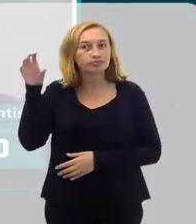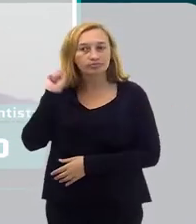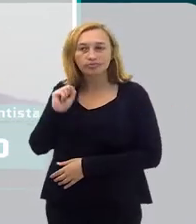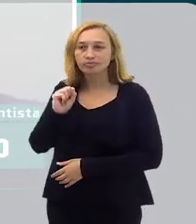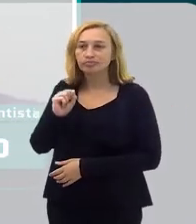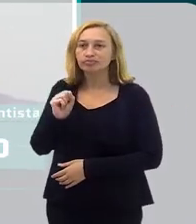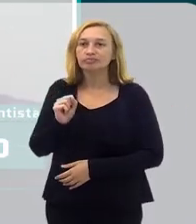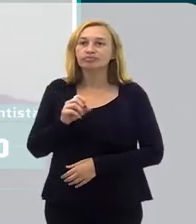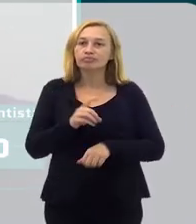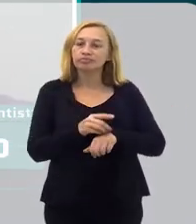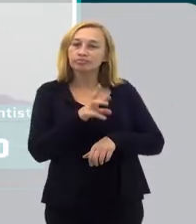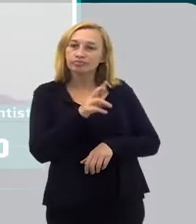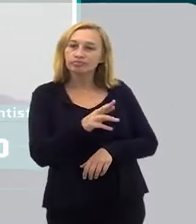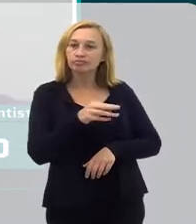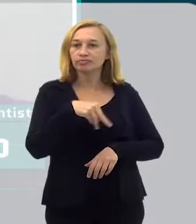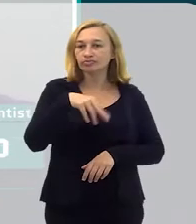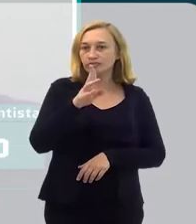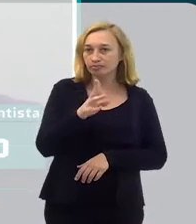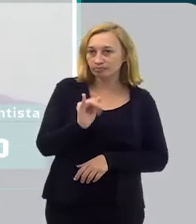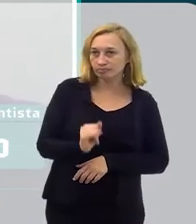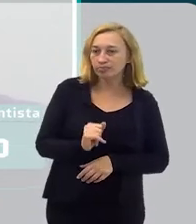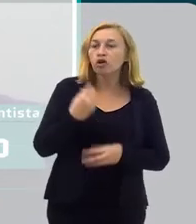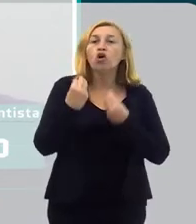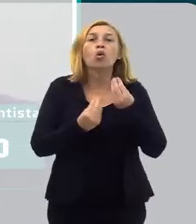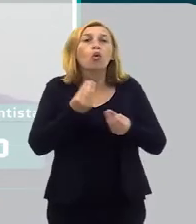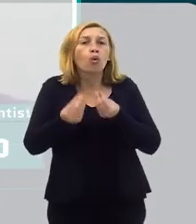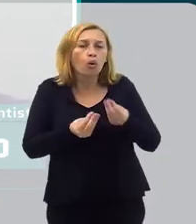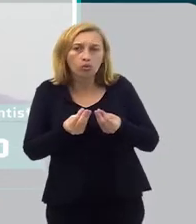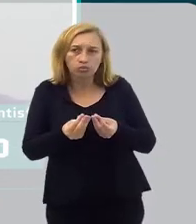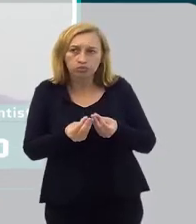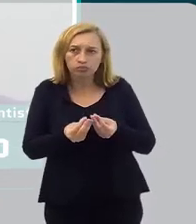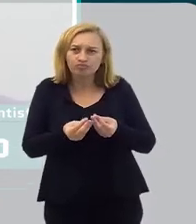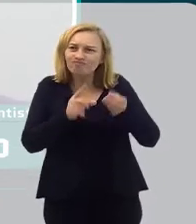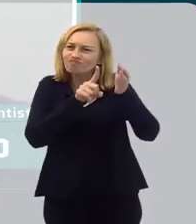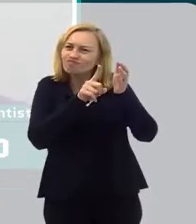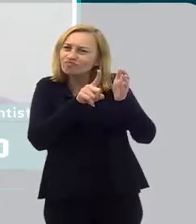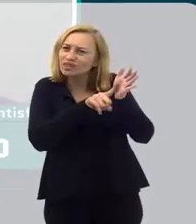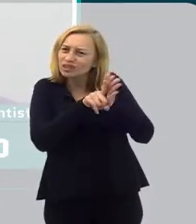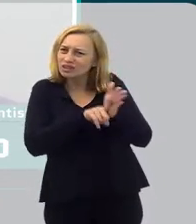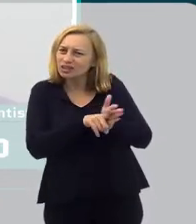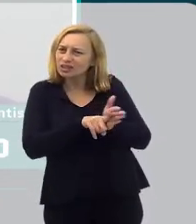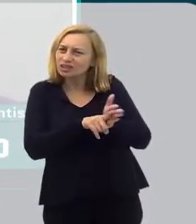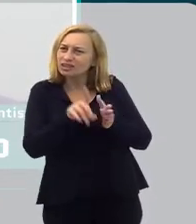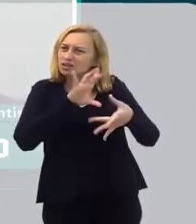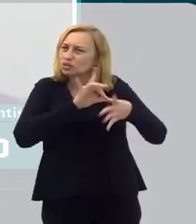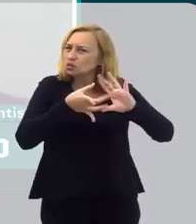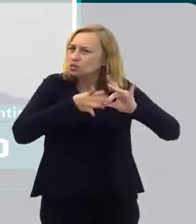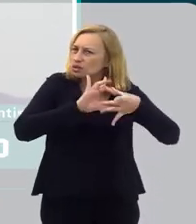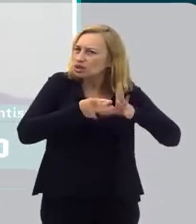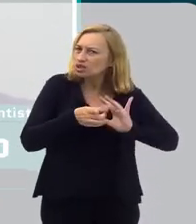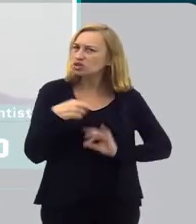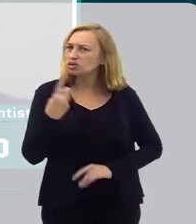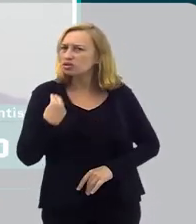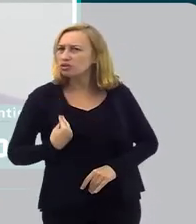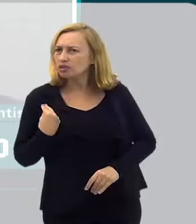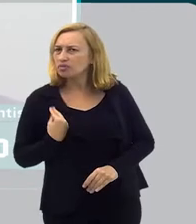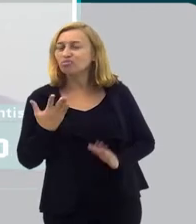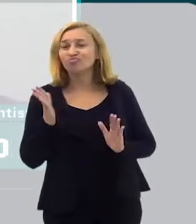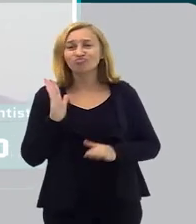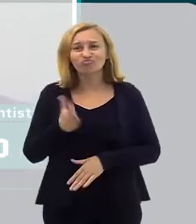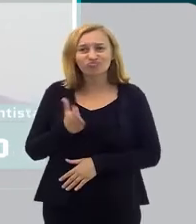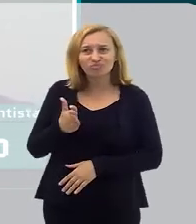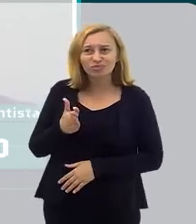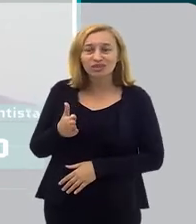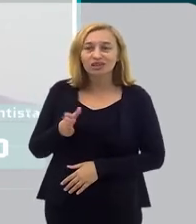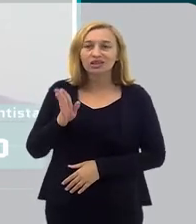da doutora, como que a senhora analisa esse contexto que a gente vive, já